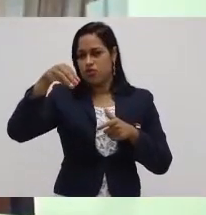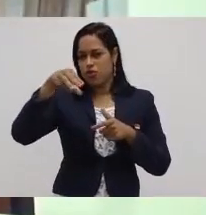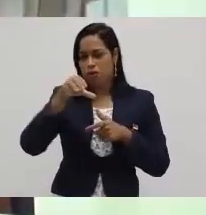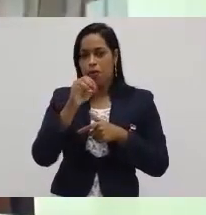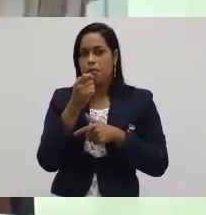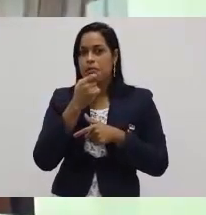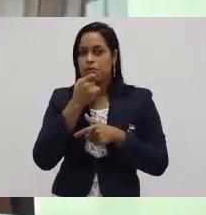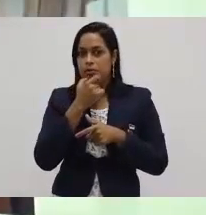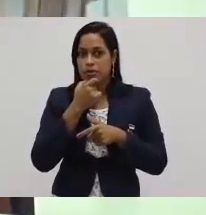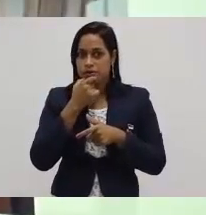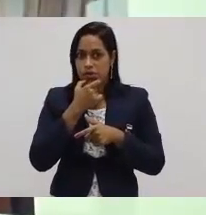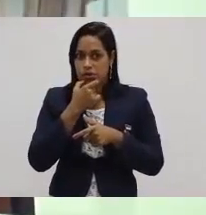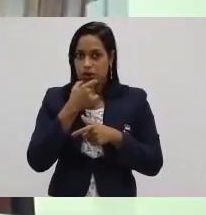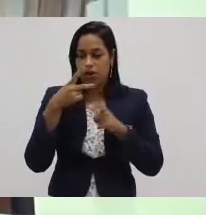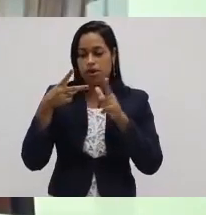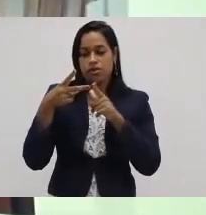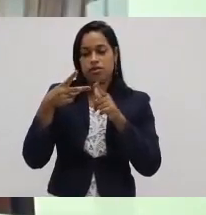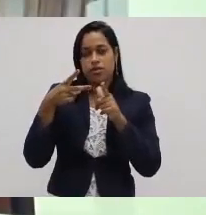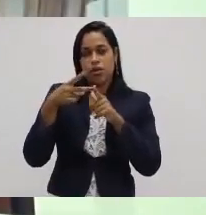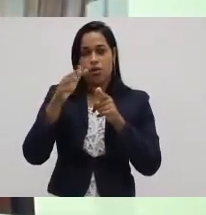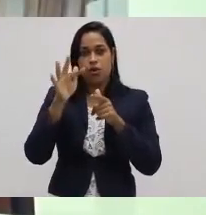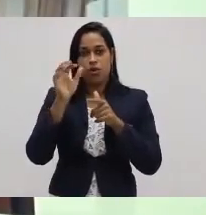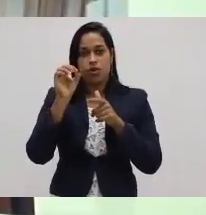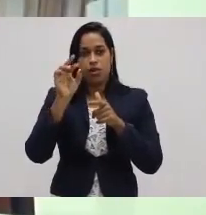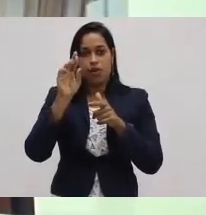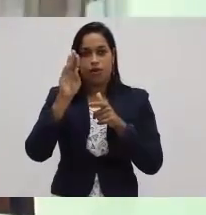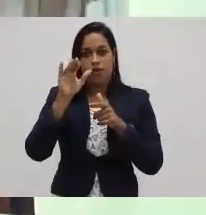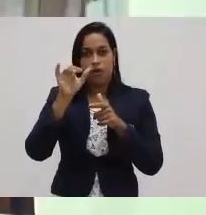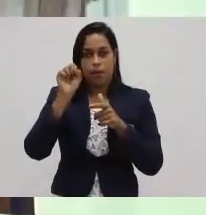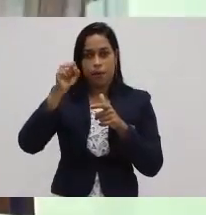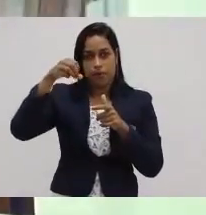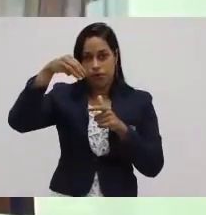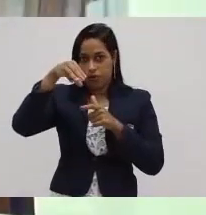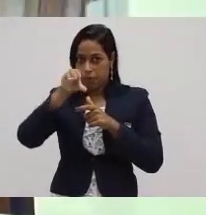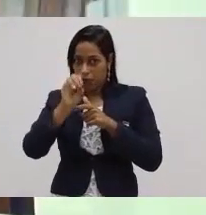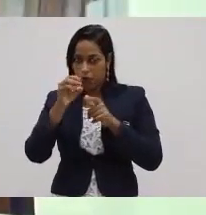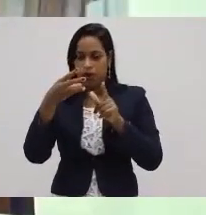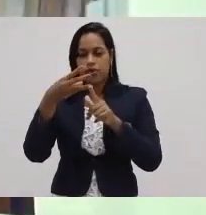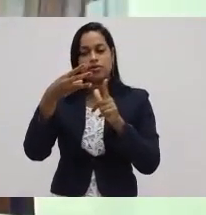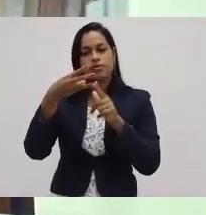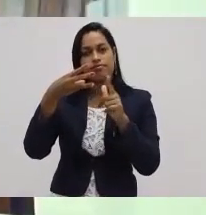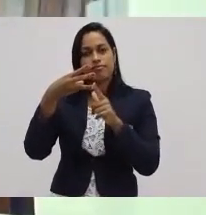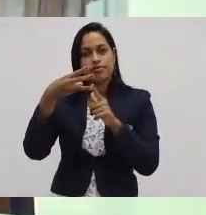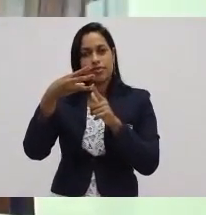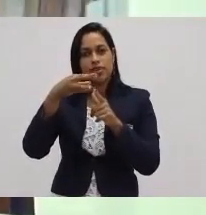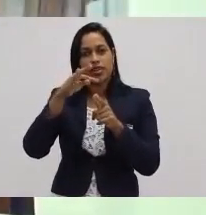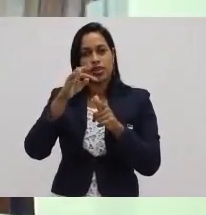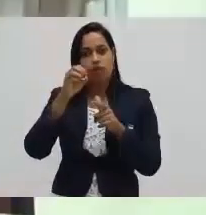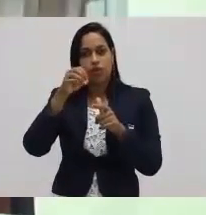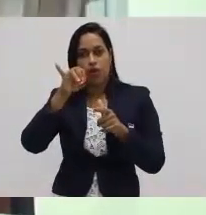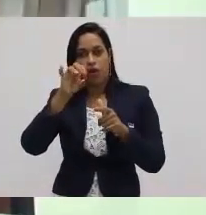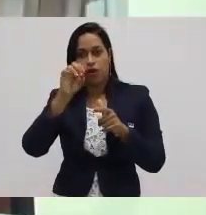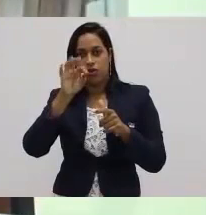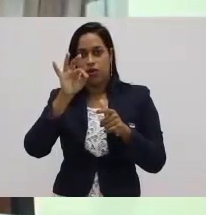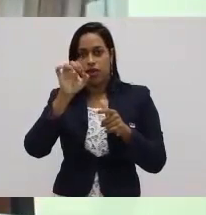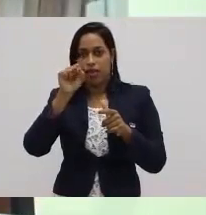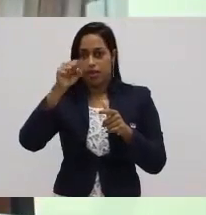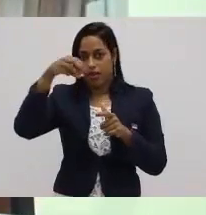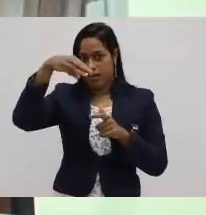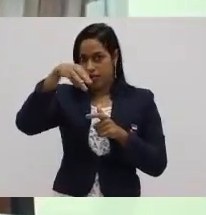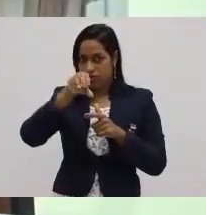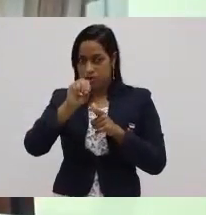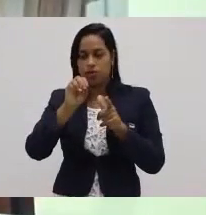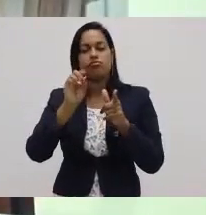A segunda é o Fordismo, também conhecido como Produção em Massa. E a terceira é o Toyotismo, também